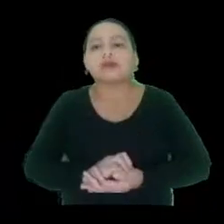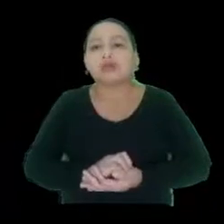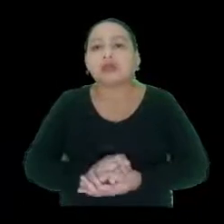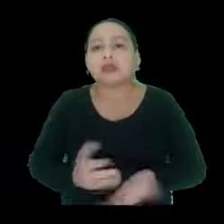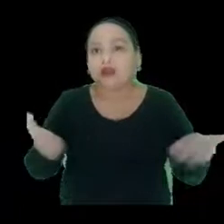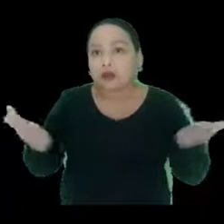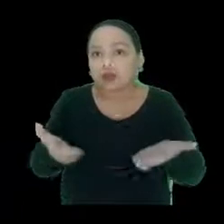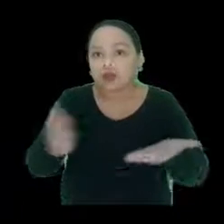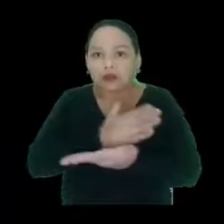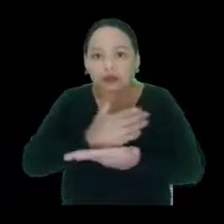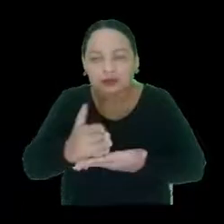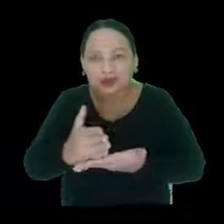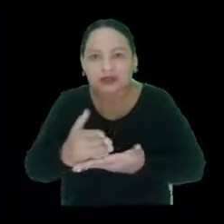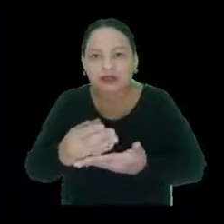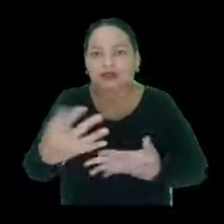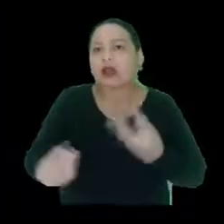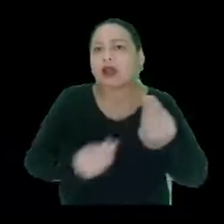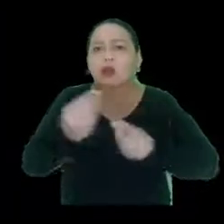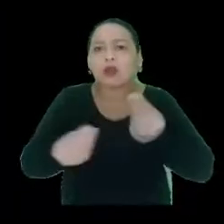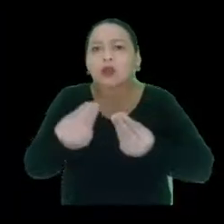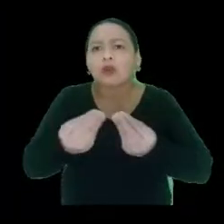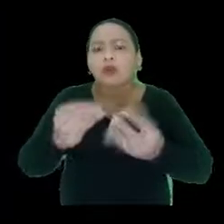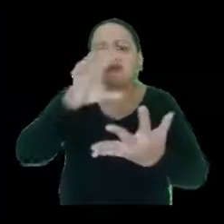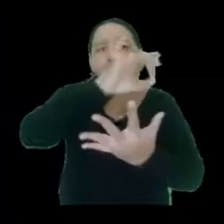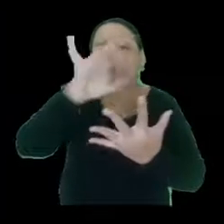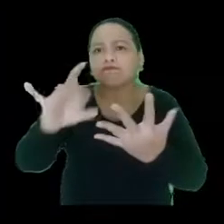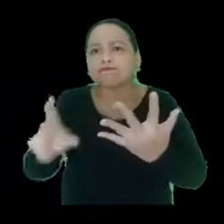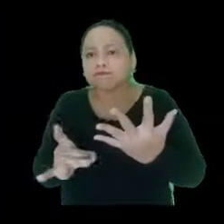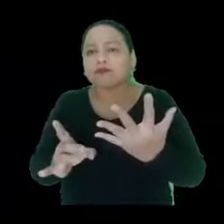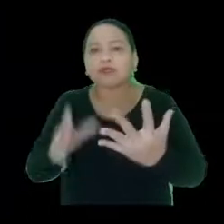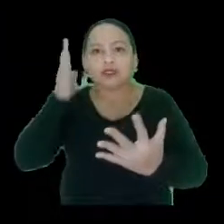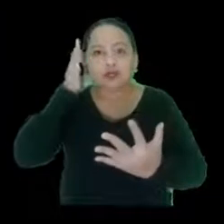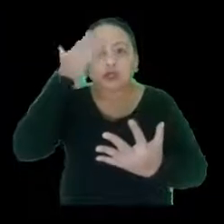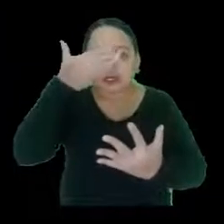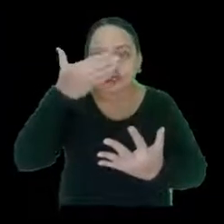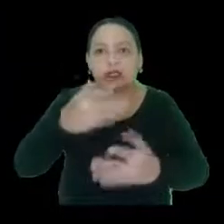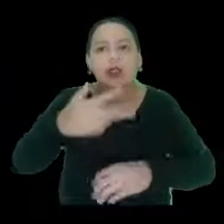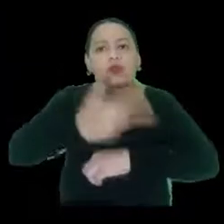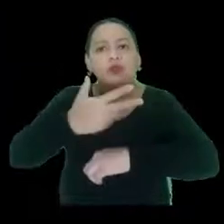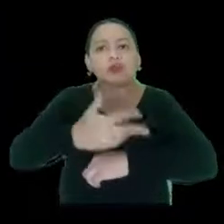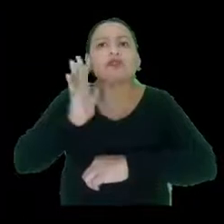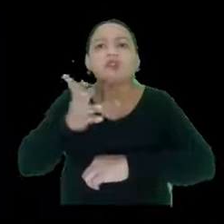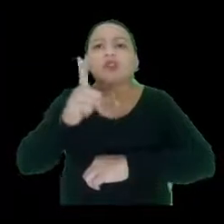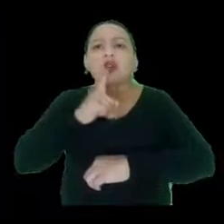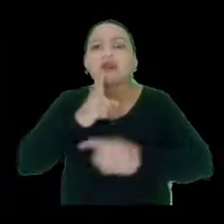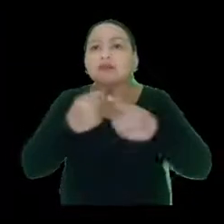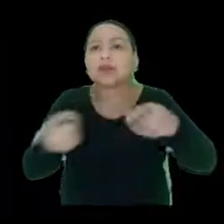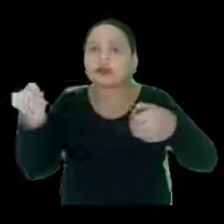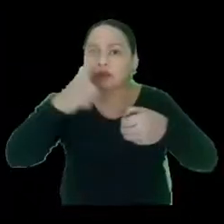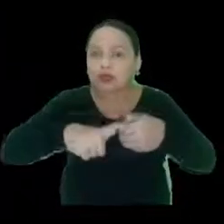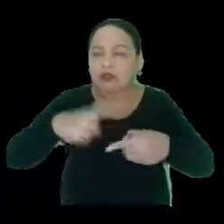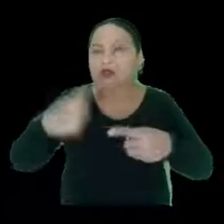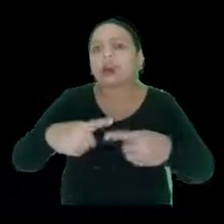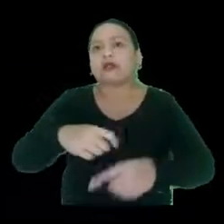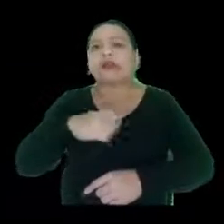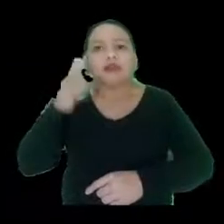tá? Então, a gente vai começar com a classificação da surdo-cegueira, embora a gente já tenha um vídeo sobre isso, eu só vou retomar porque é